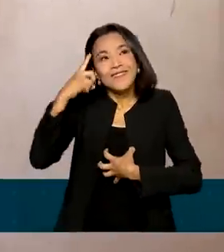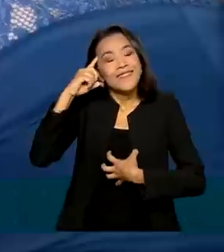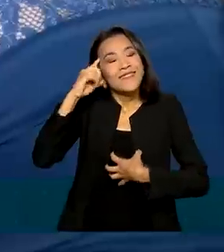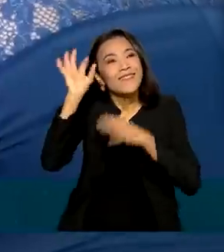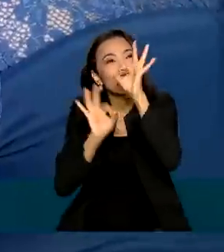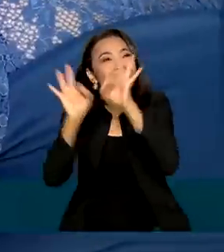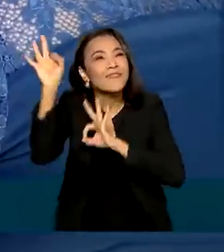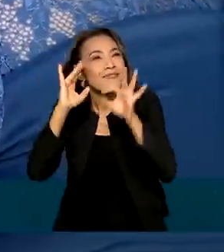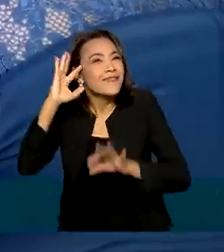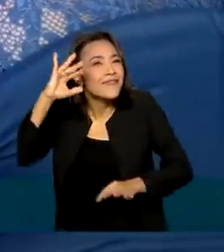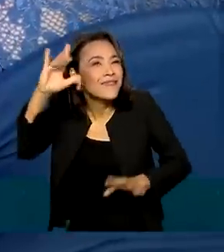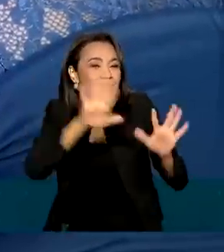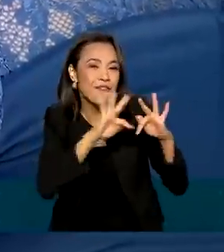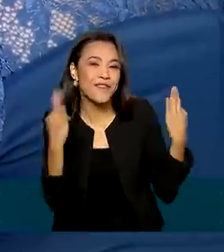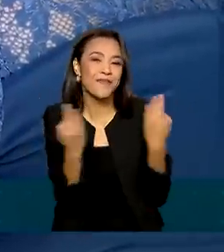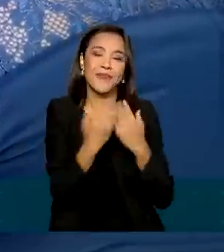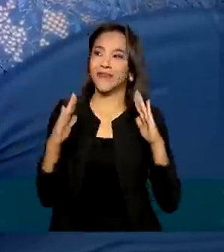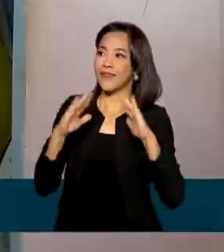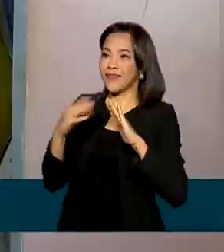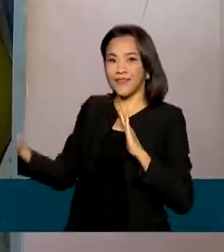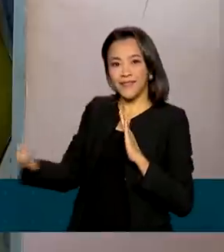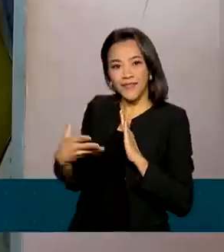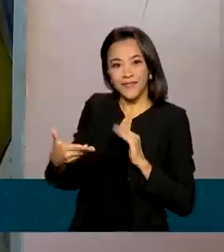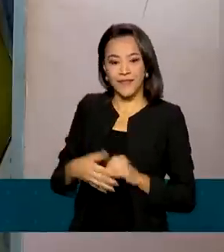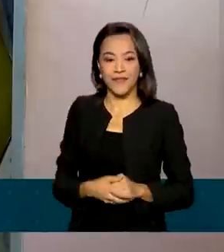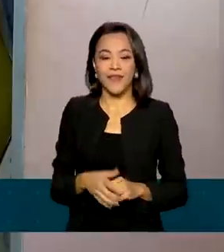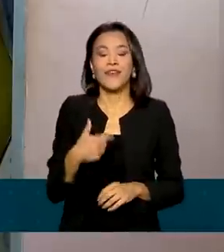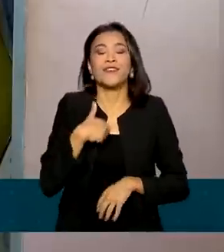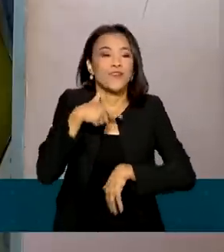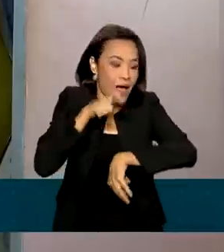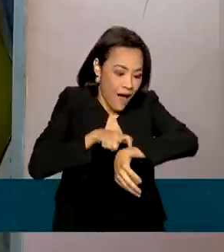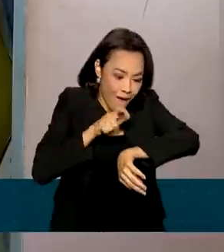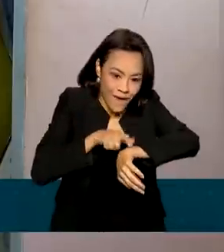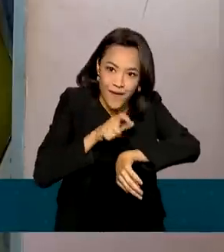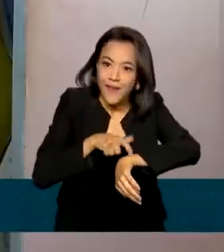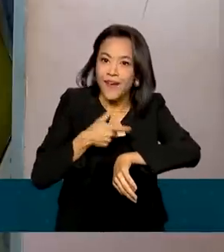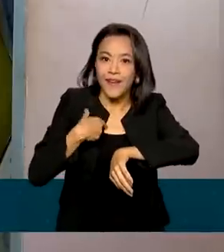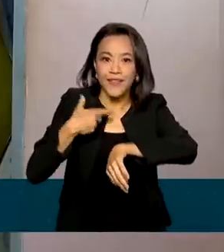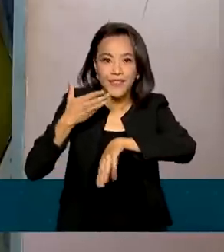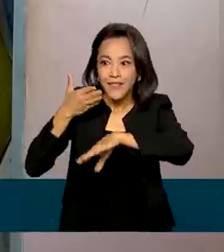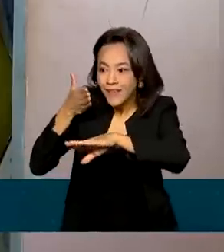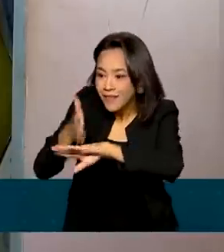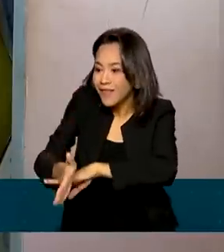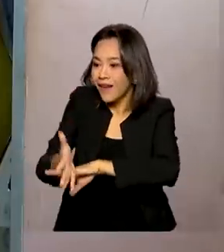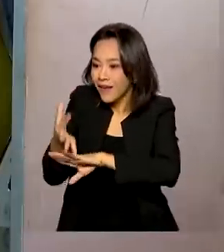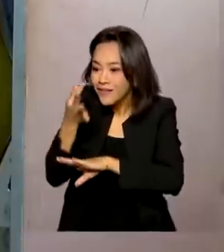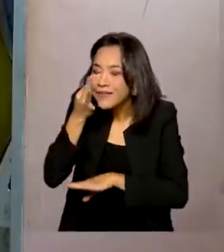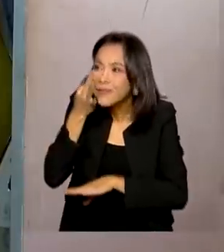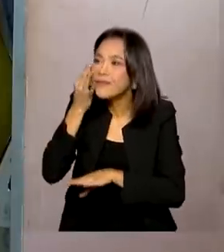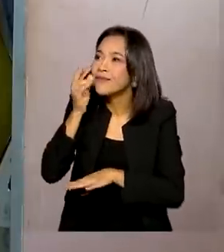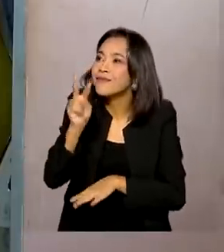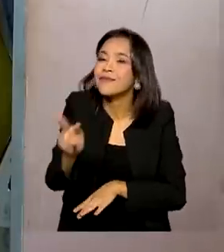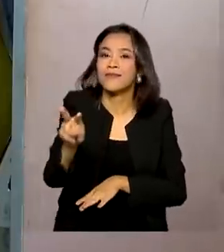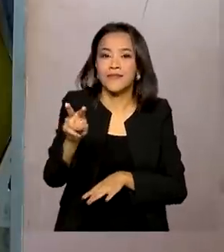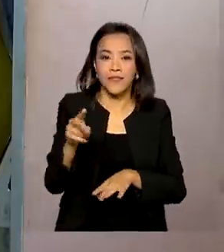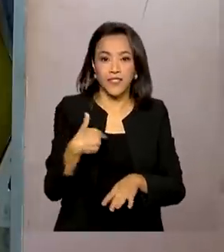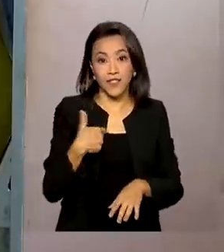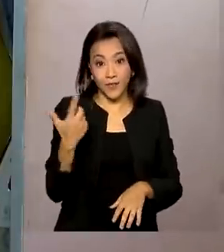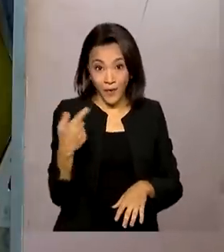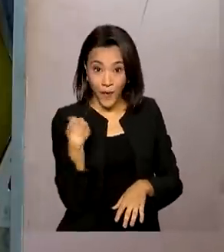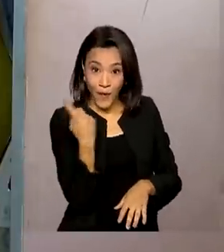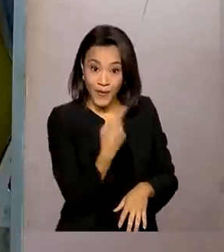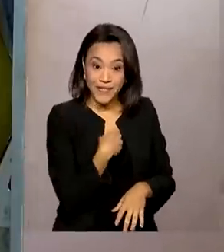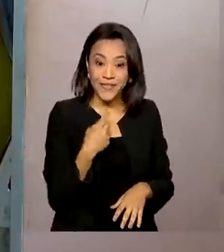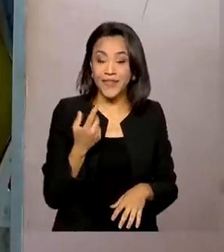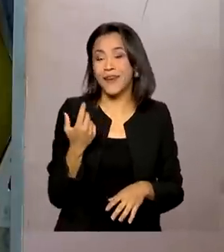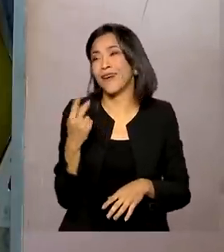para o futuro com a família na casa nova. Eu não vejo a hora de poder mudar, de poder estar lá, que às vezes a gente passa lá na frente e a